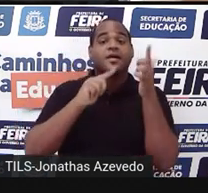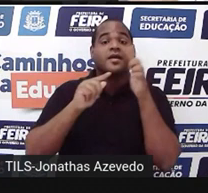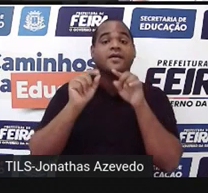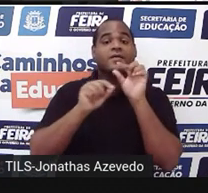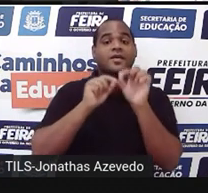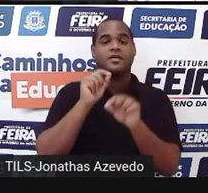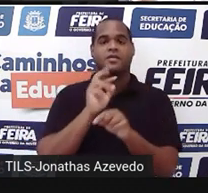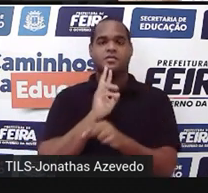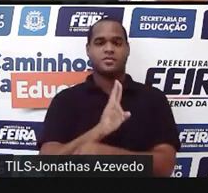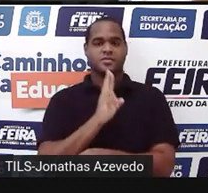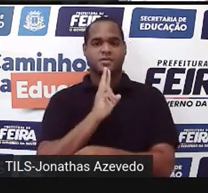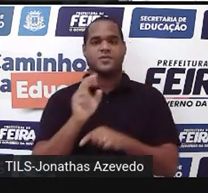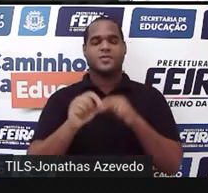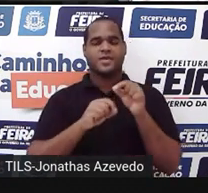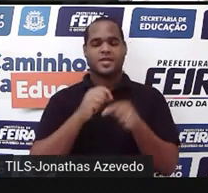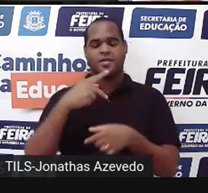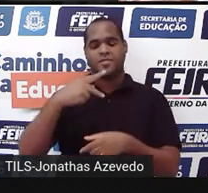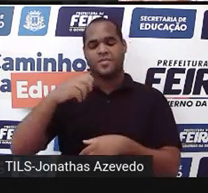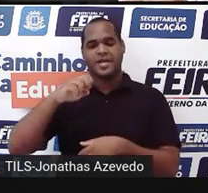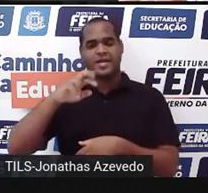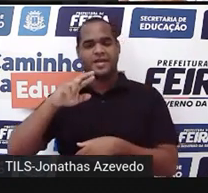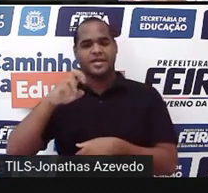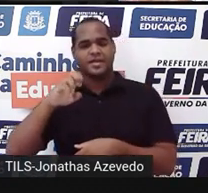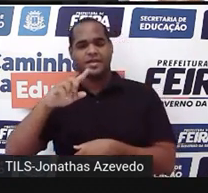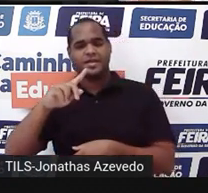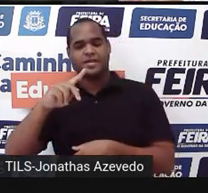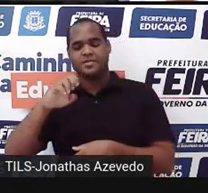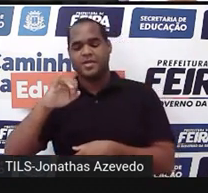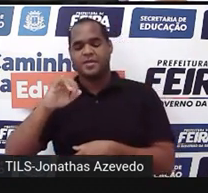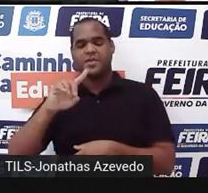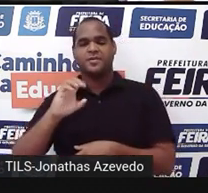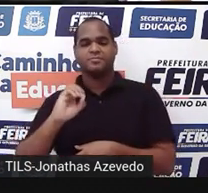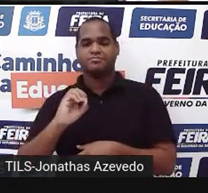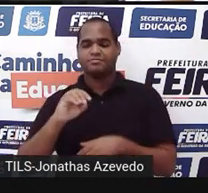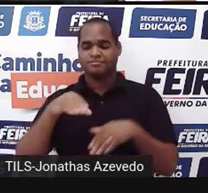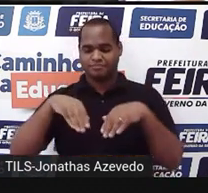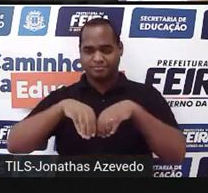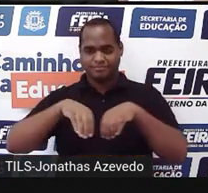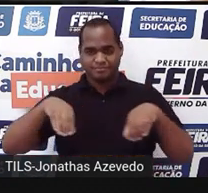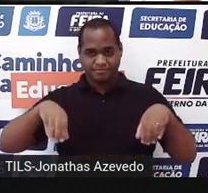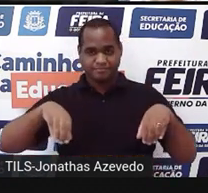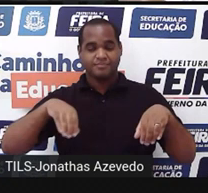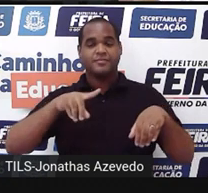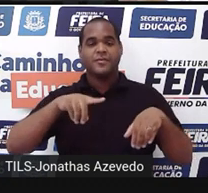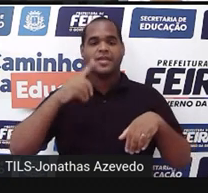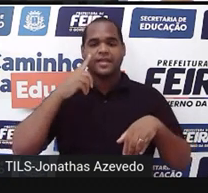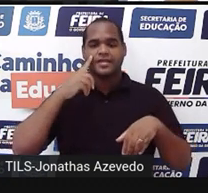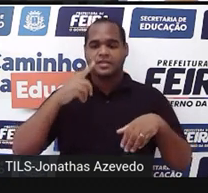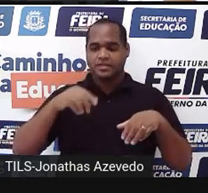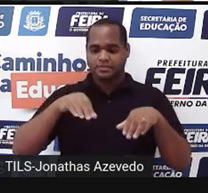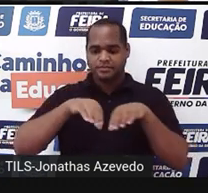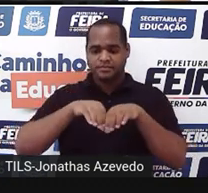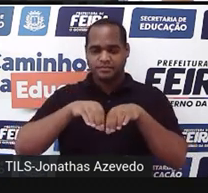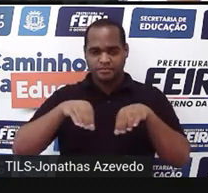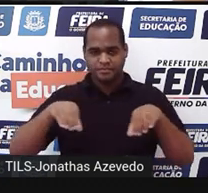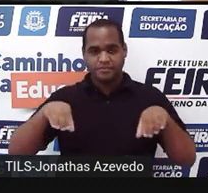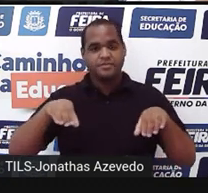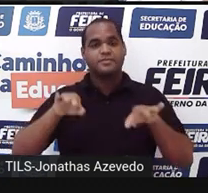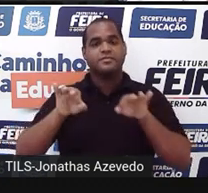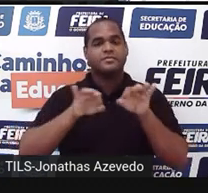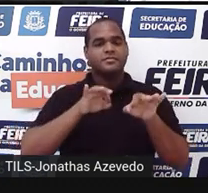como resultado, um paralelepípedo. Se a gente empilha esses cubinhos, se a gente faz uma arrumação